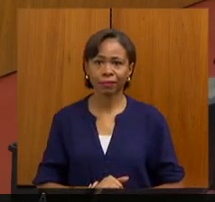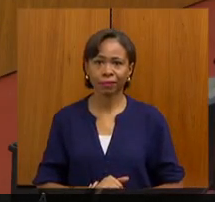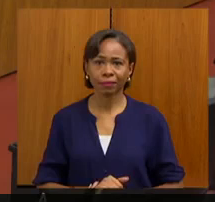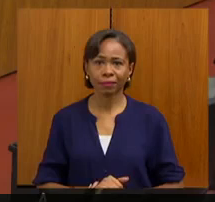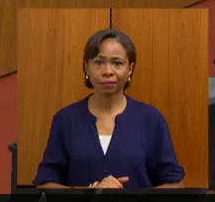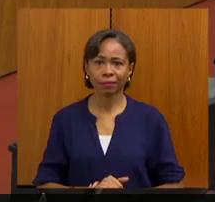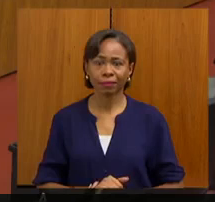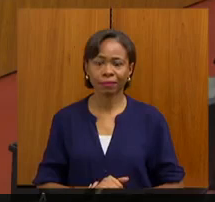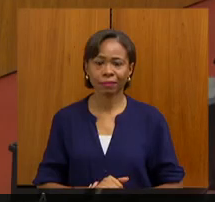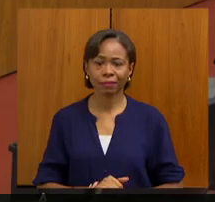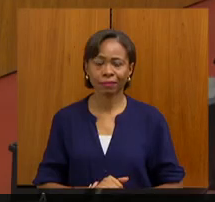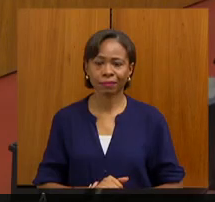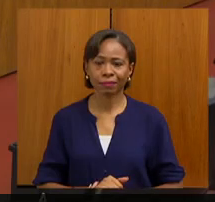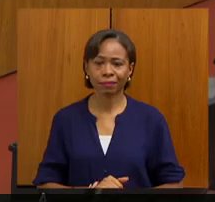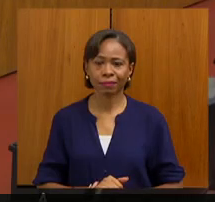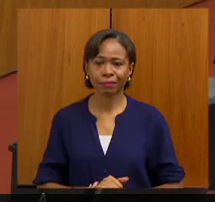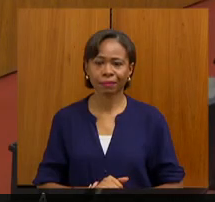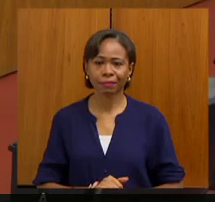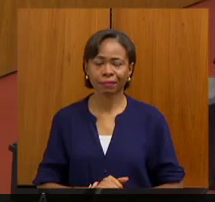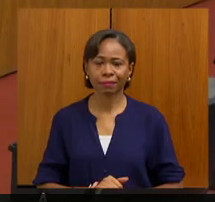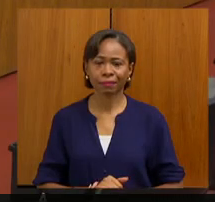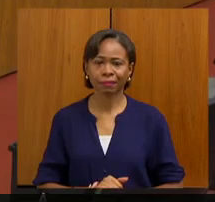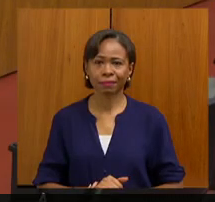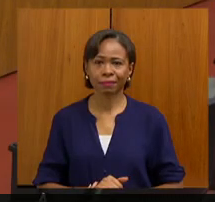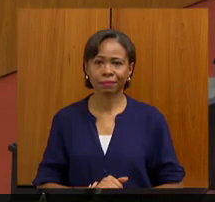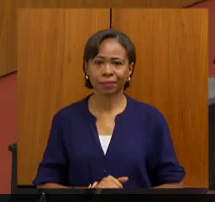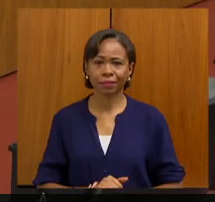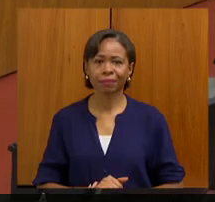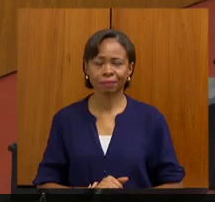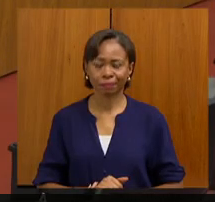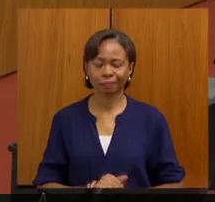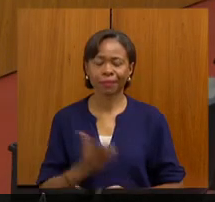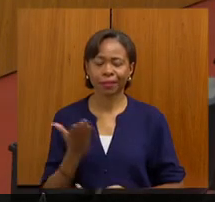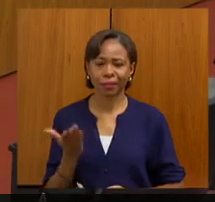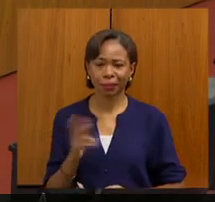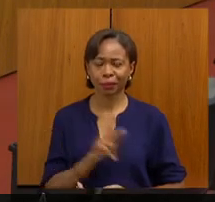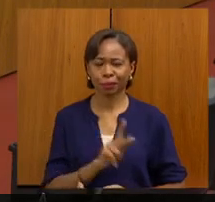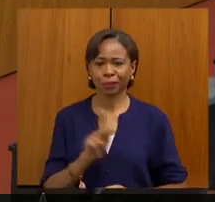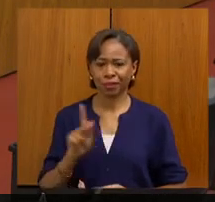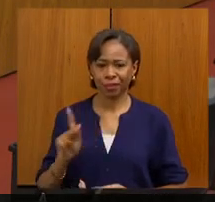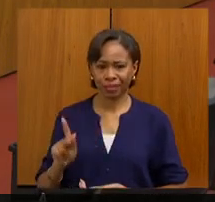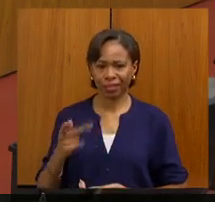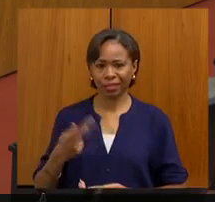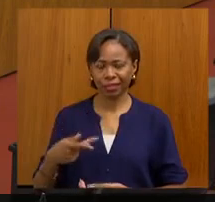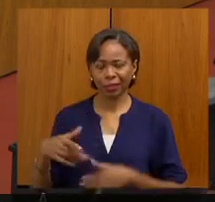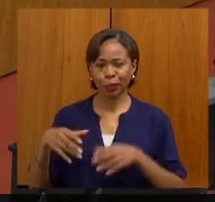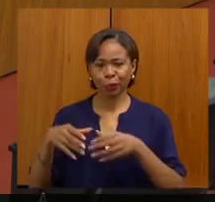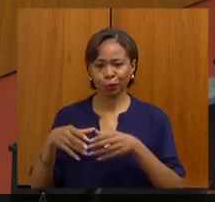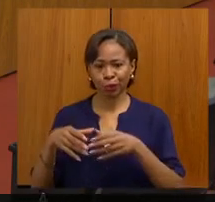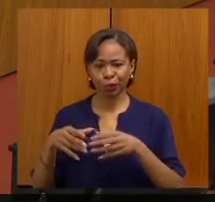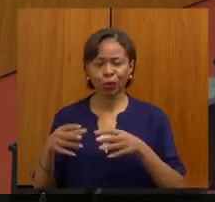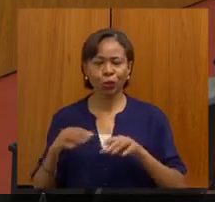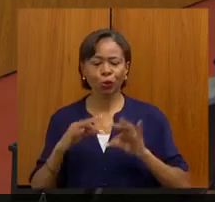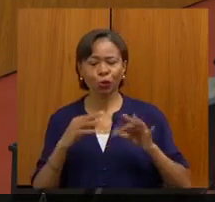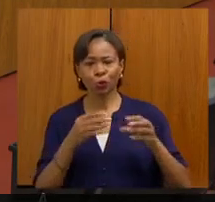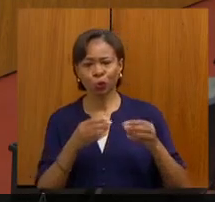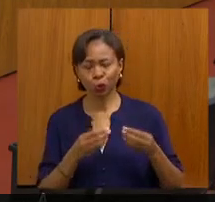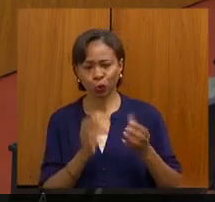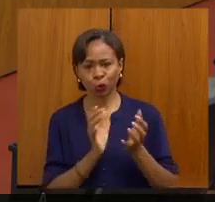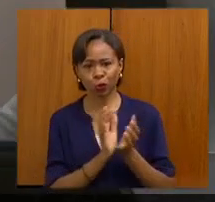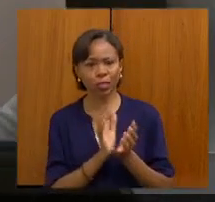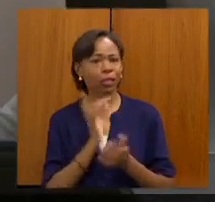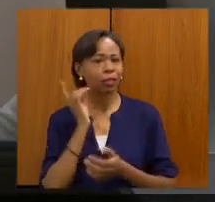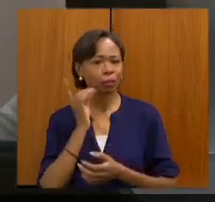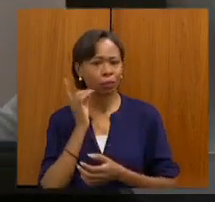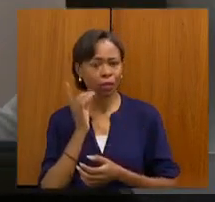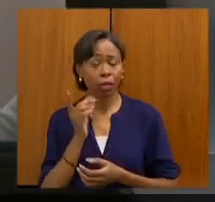Senhor presidente dessa comissão, deputado doutor Wilson Batista, senhoras deputadas, senhores deputados, ilustre secretário Fábio Baquerê,